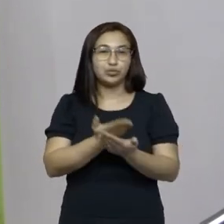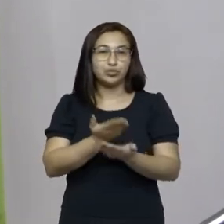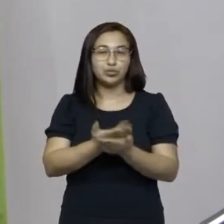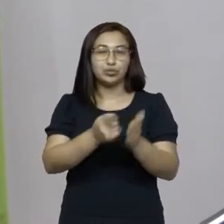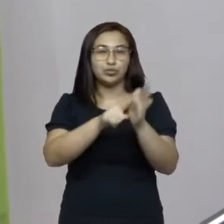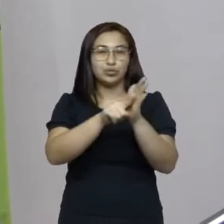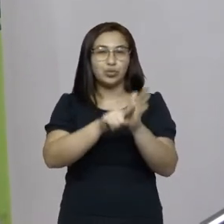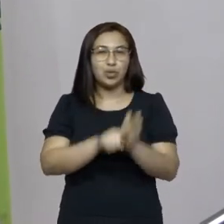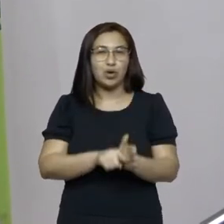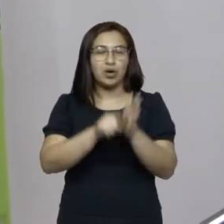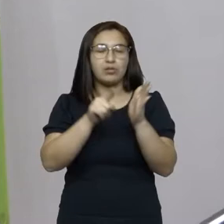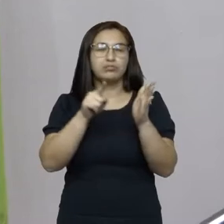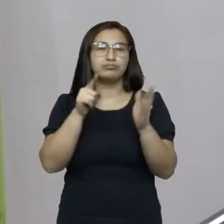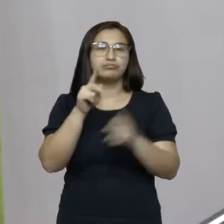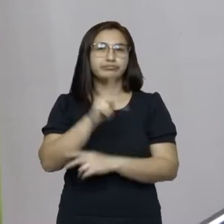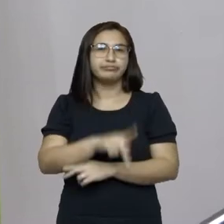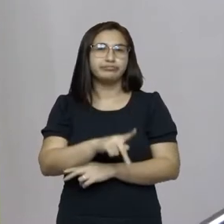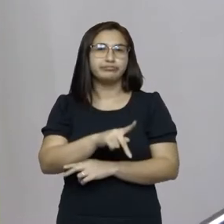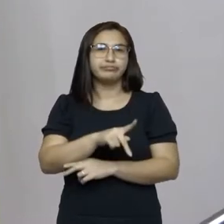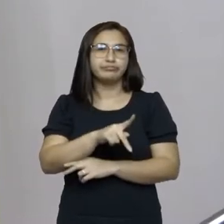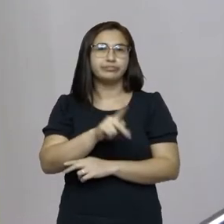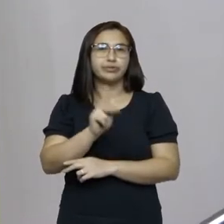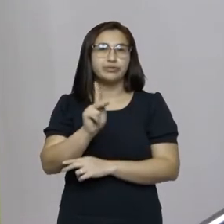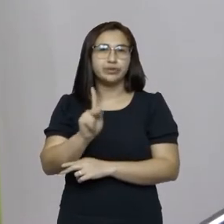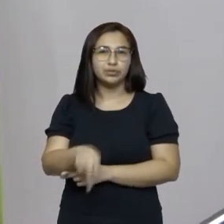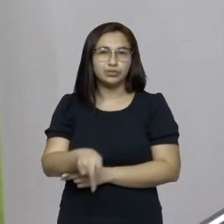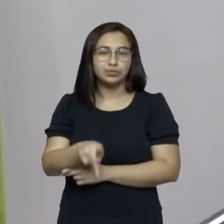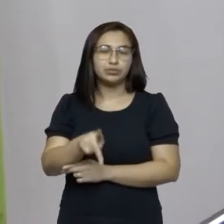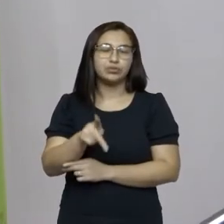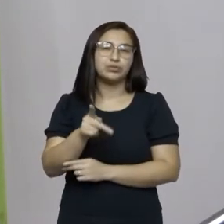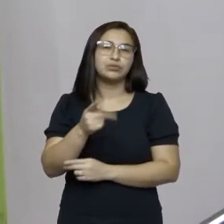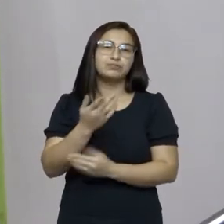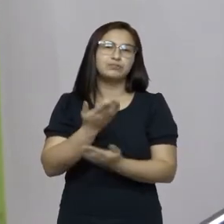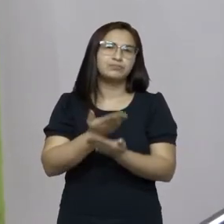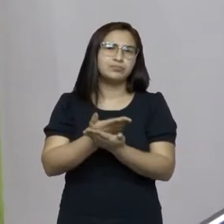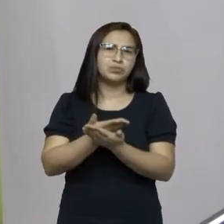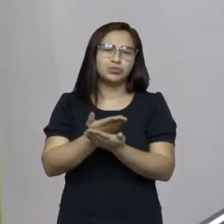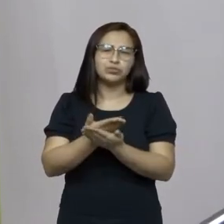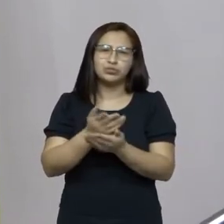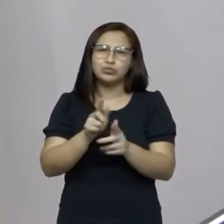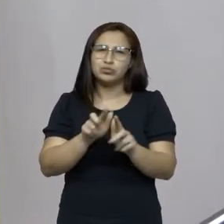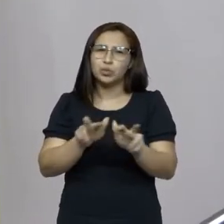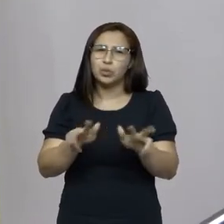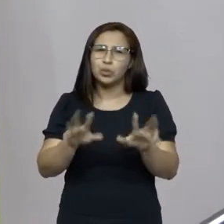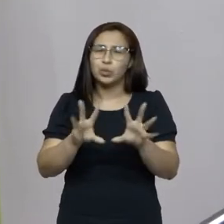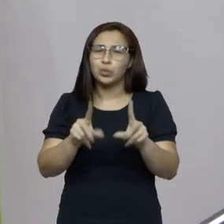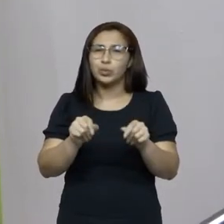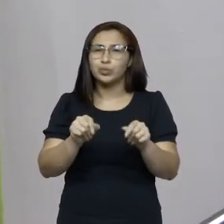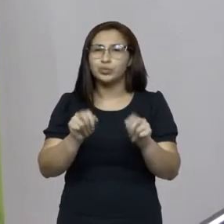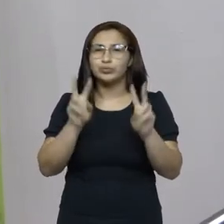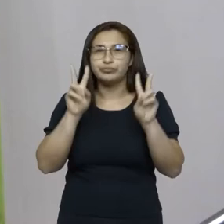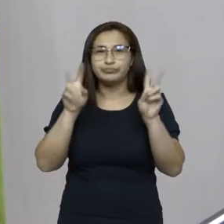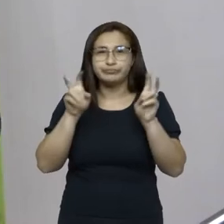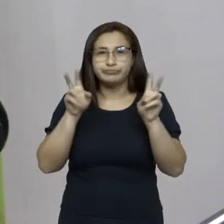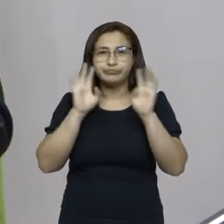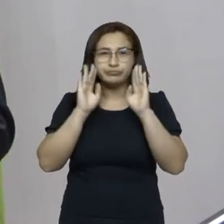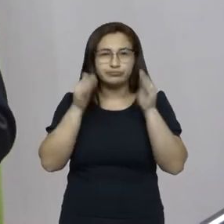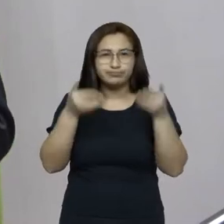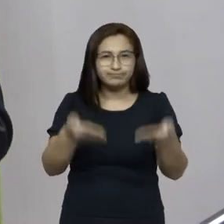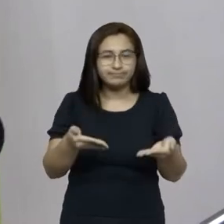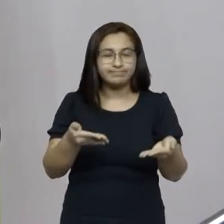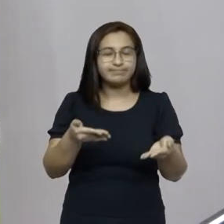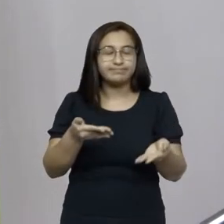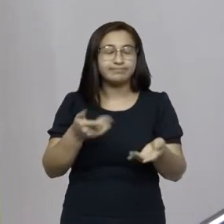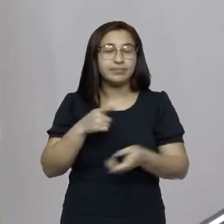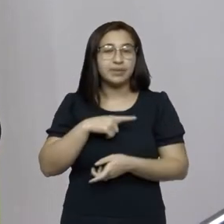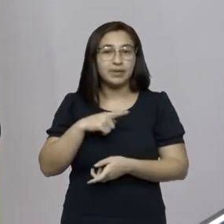professores, estudiosos que envolvem esse tema, nós tivemos, assim, também